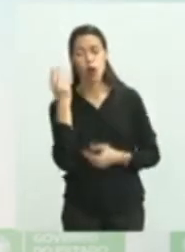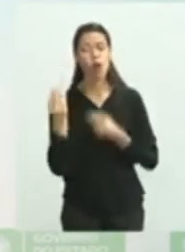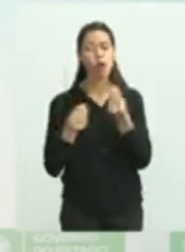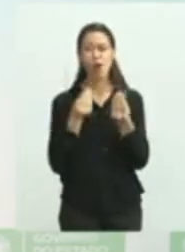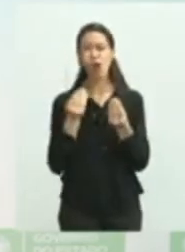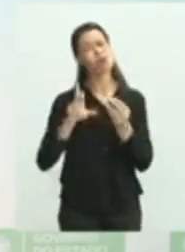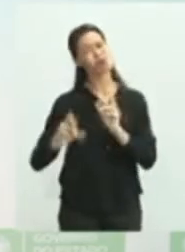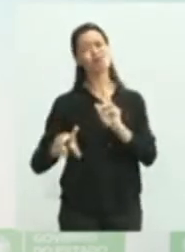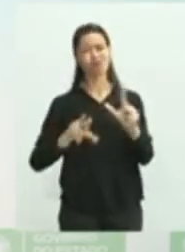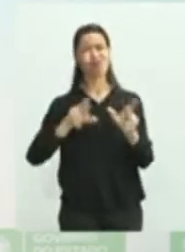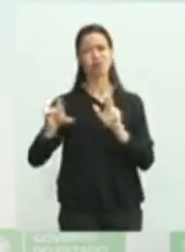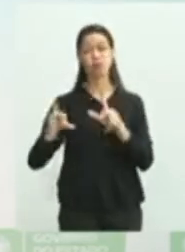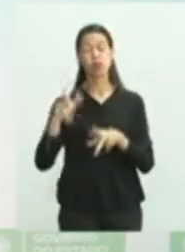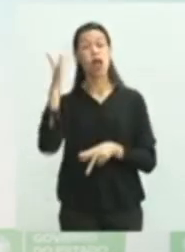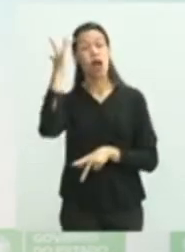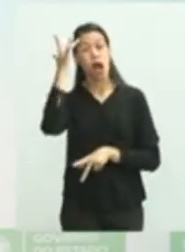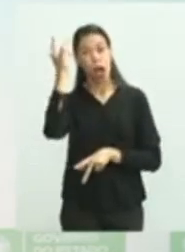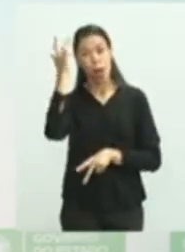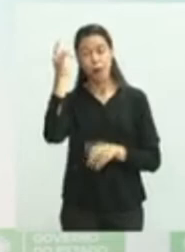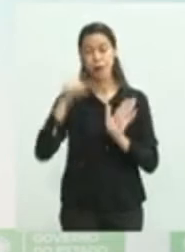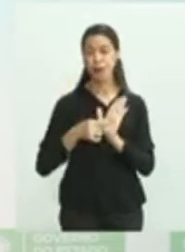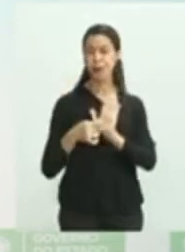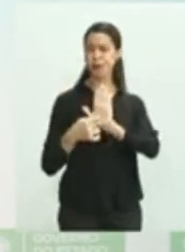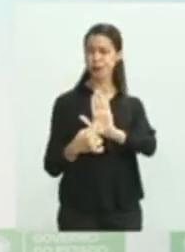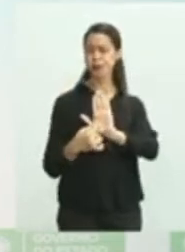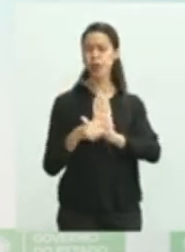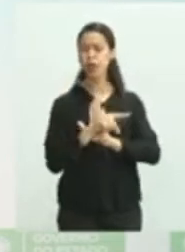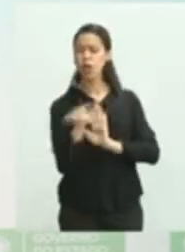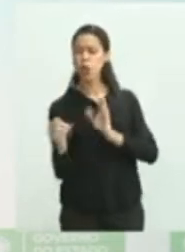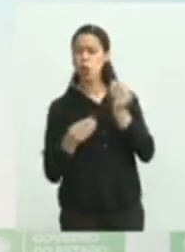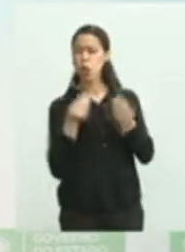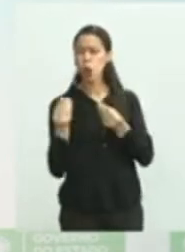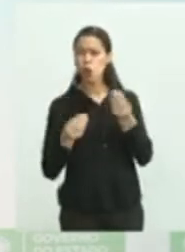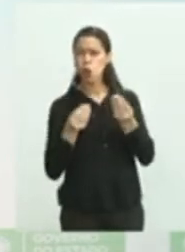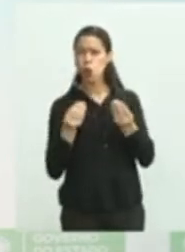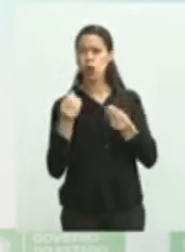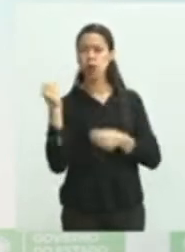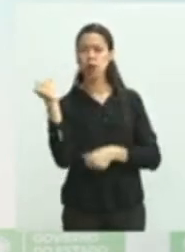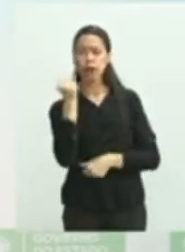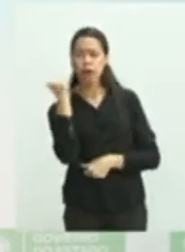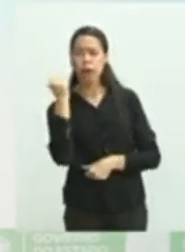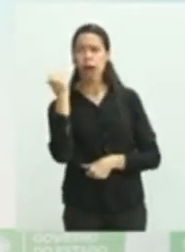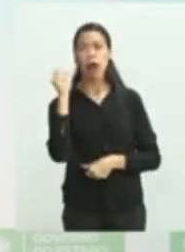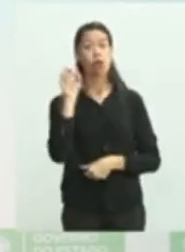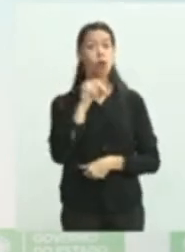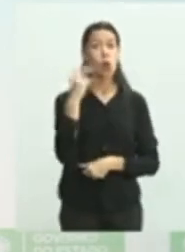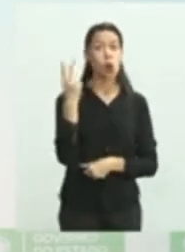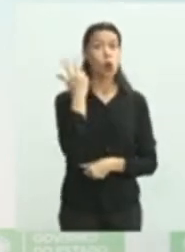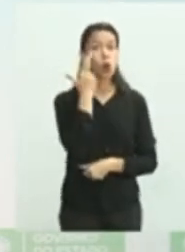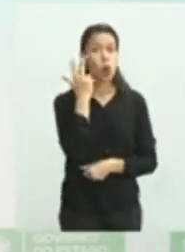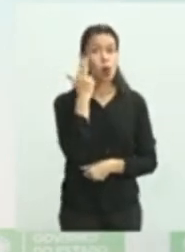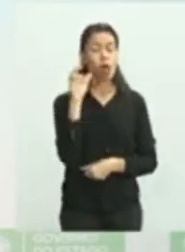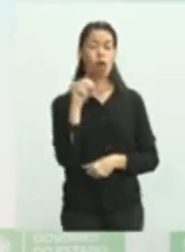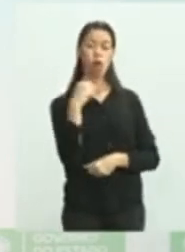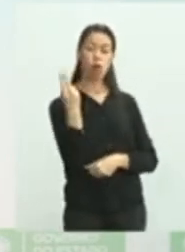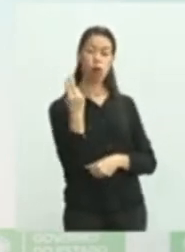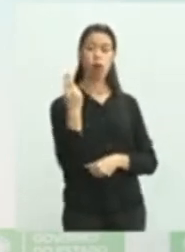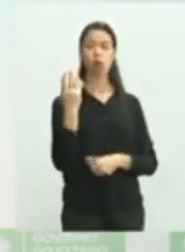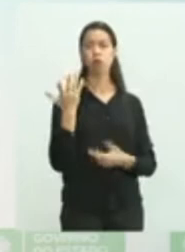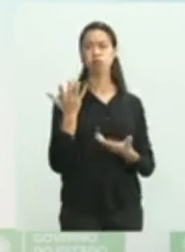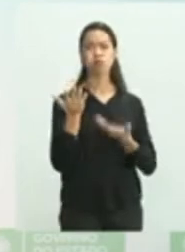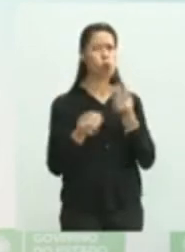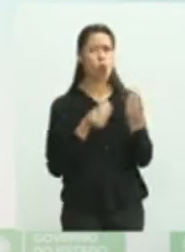que estão mais graves daqueles que estão somente em tratamento semi-intensivo ou que não estão com ventilação